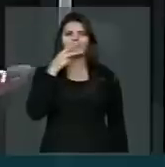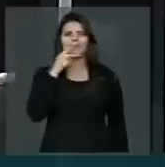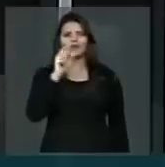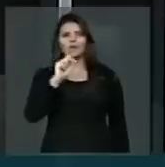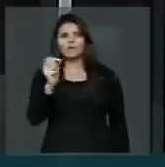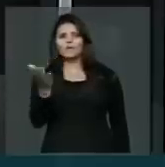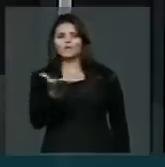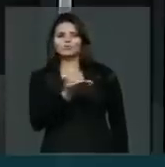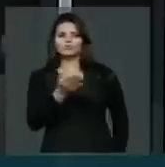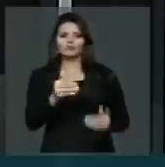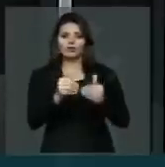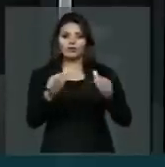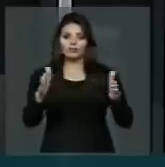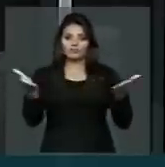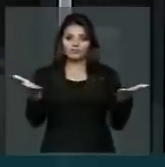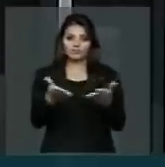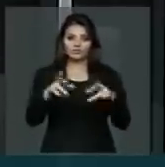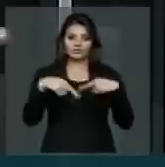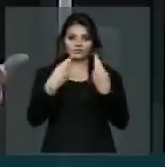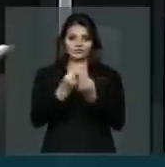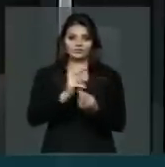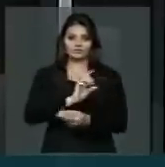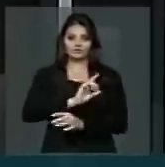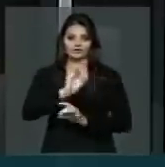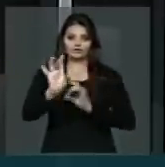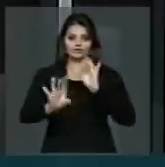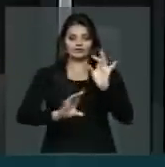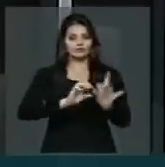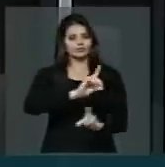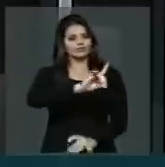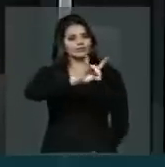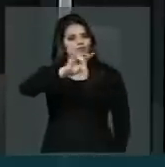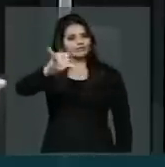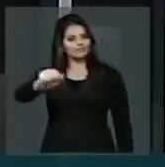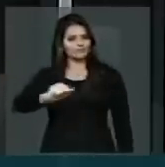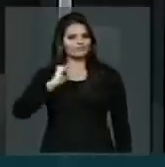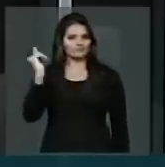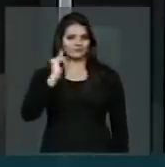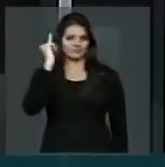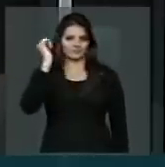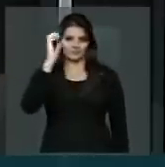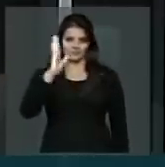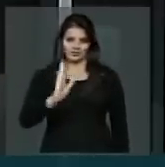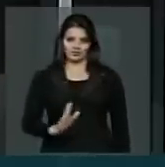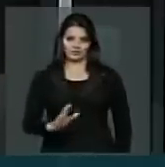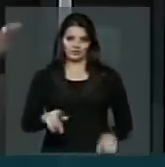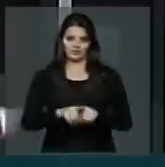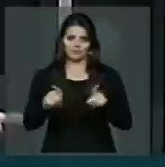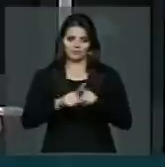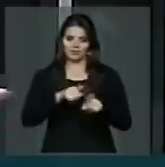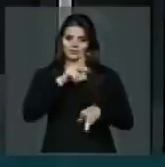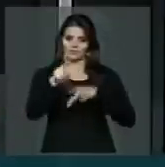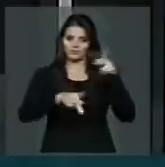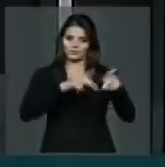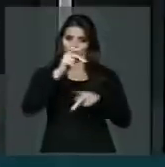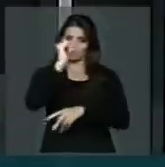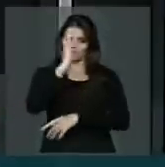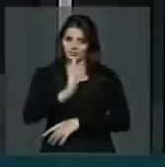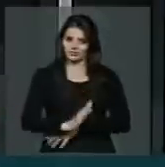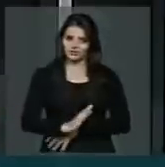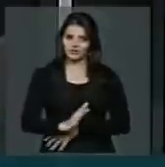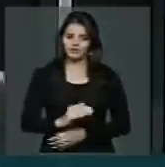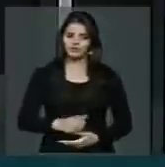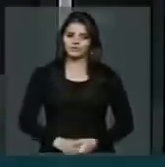abertura deste dia tão importante para o Brasil, para o povo brasileiro,